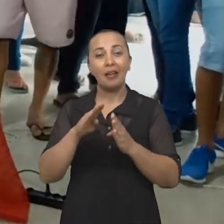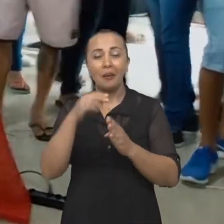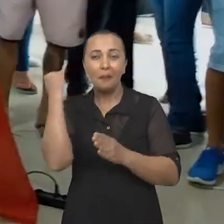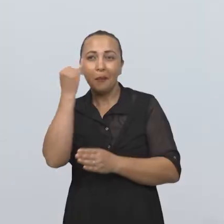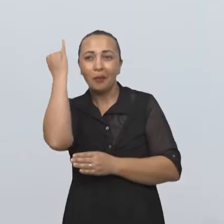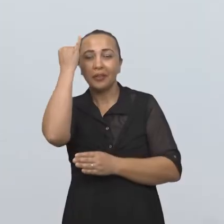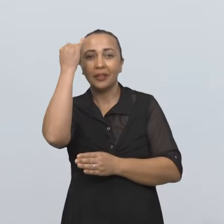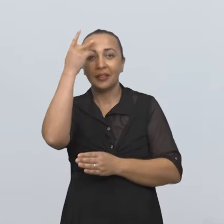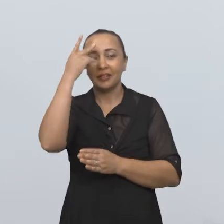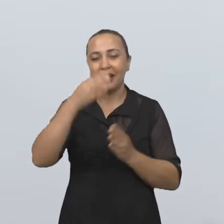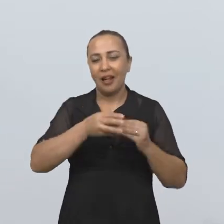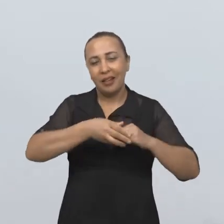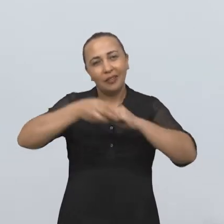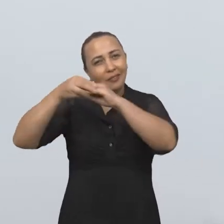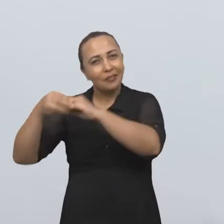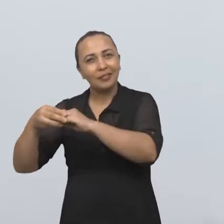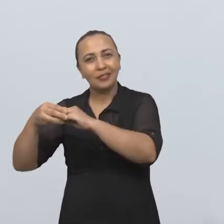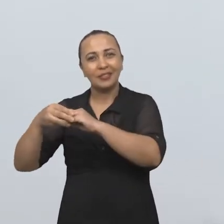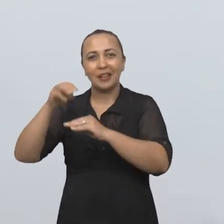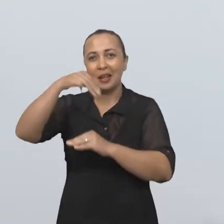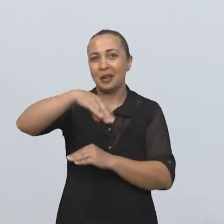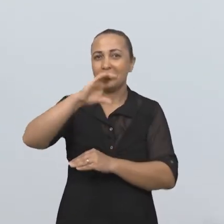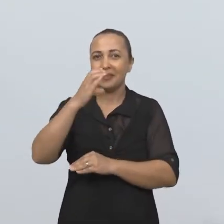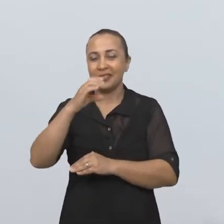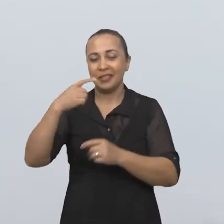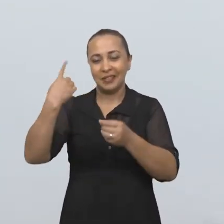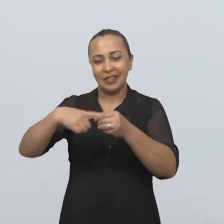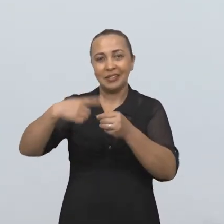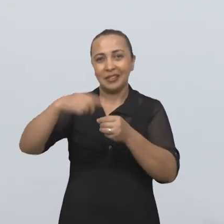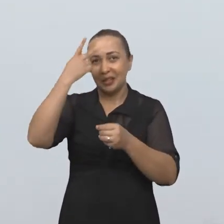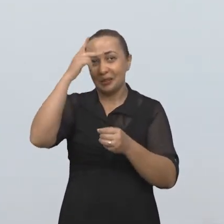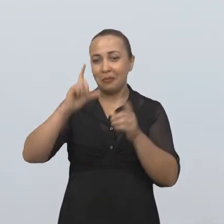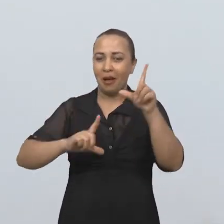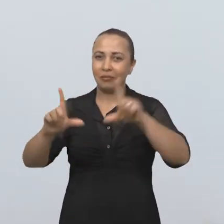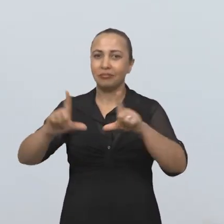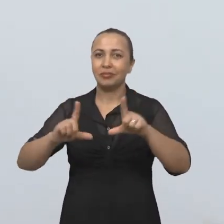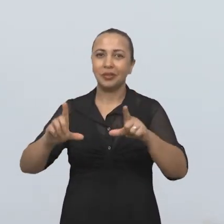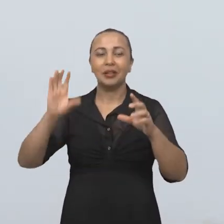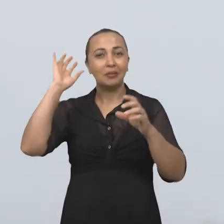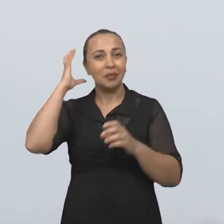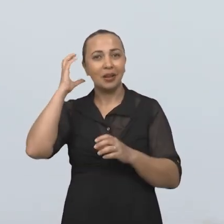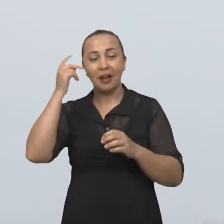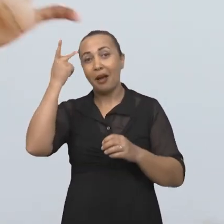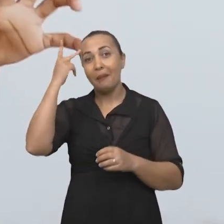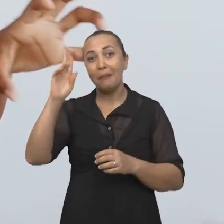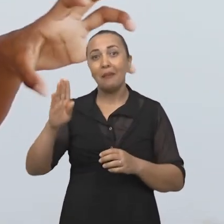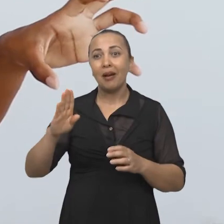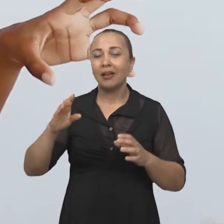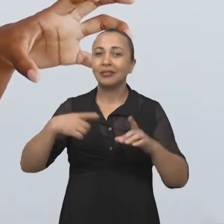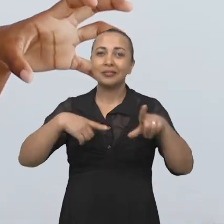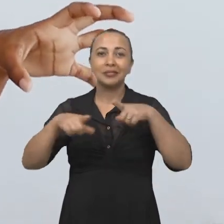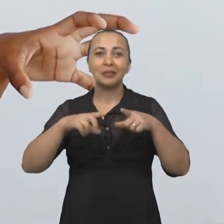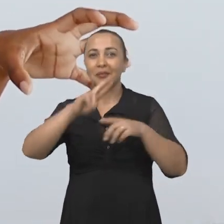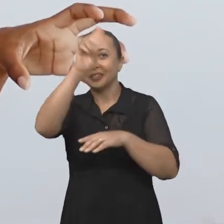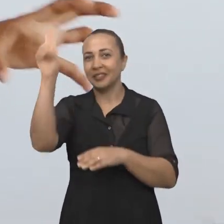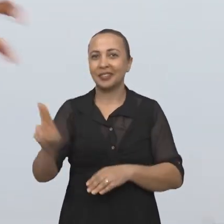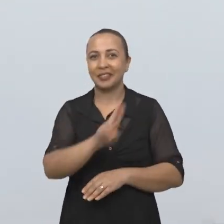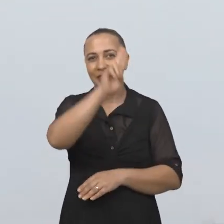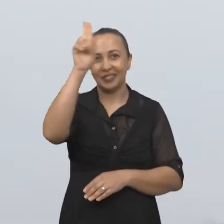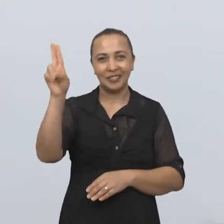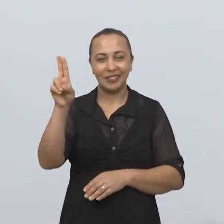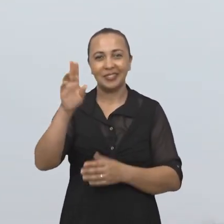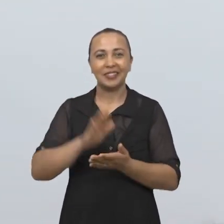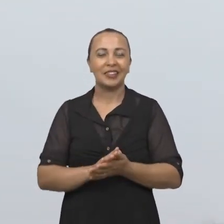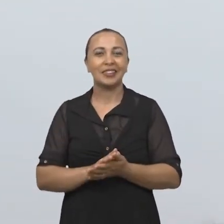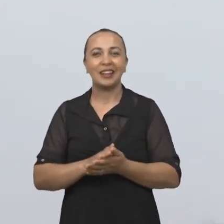levando MCs da cidade para o programa de rádio, MCs da cidade para eventos da universidade.